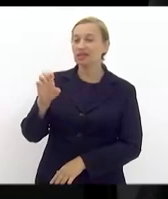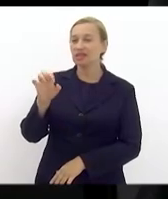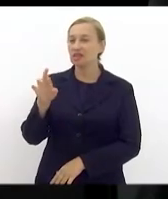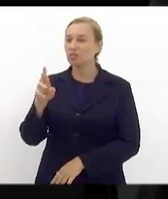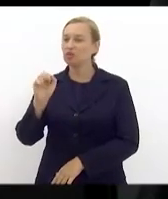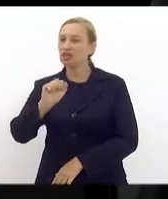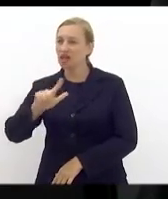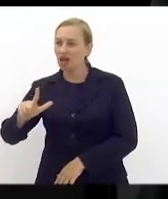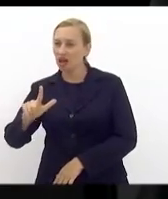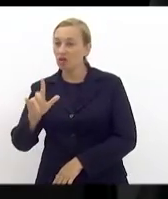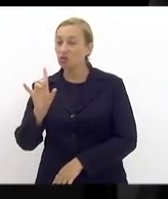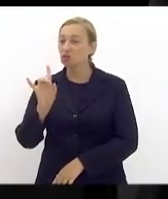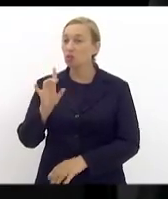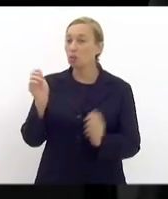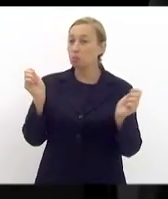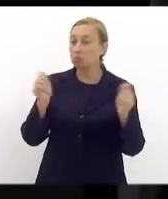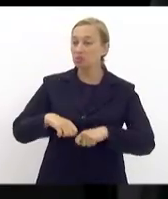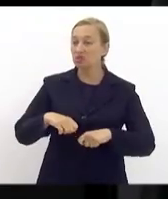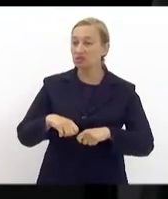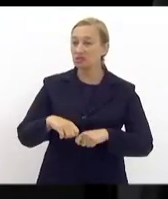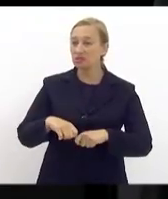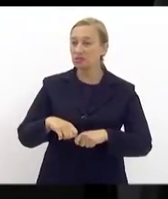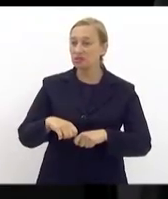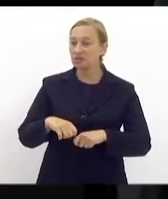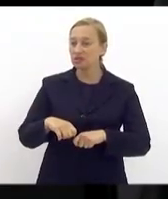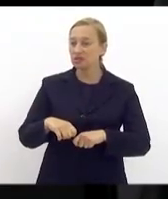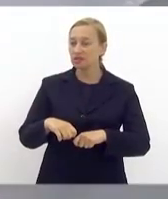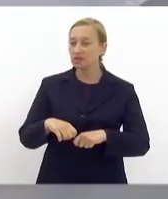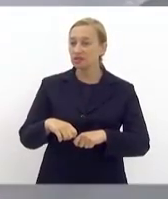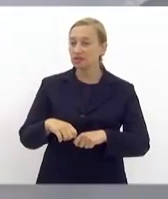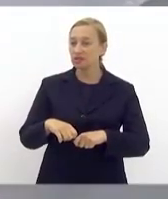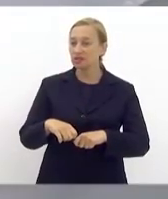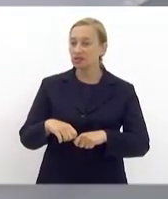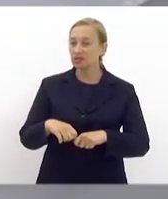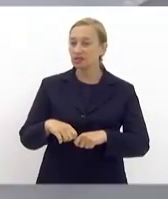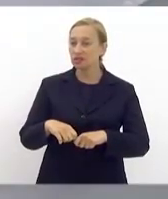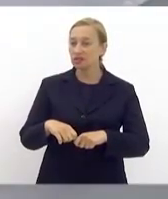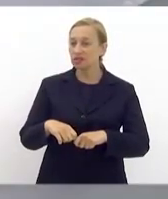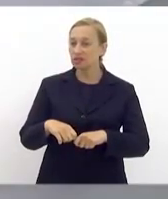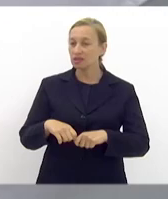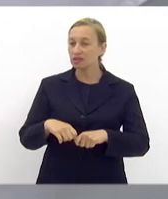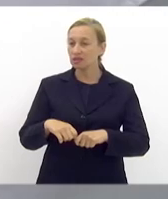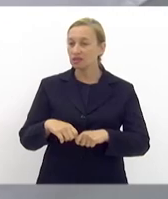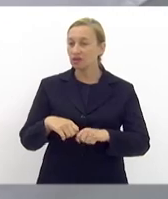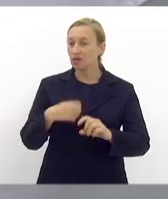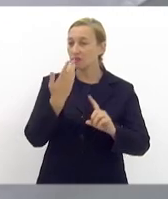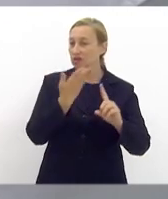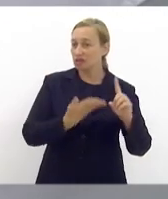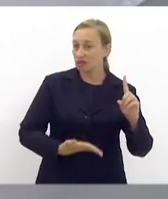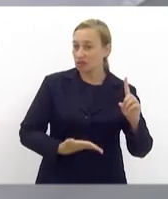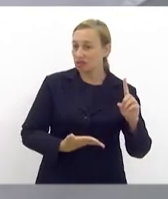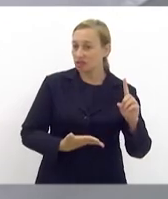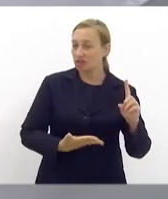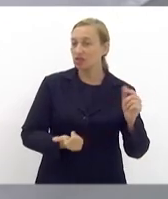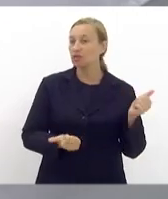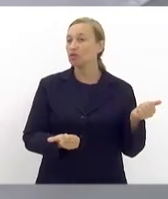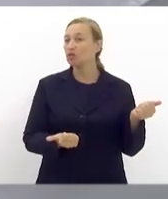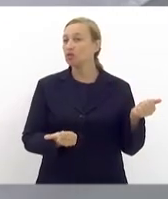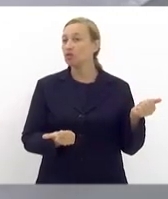possibilita a participação nas homenagens aqui quando se trata